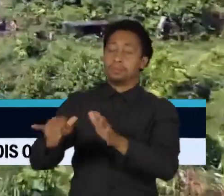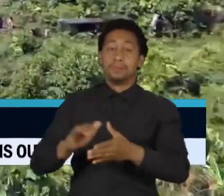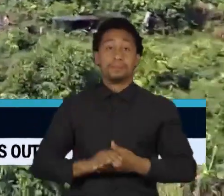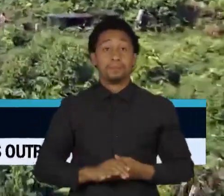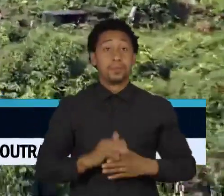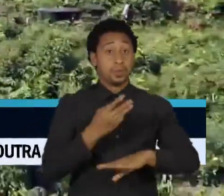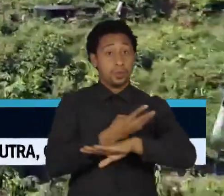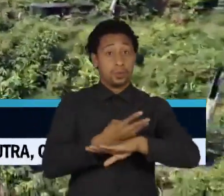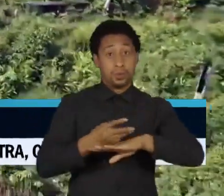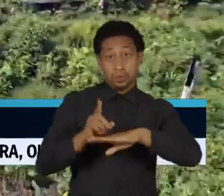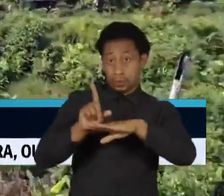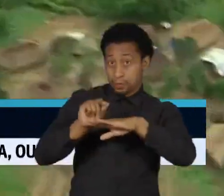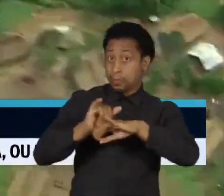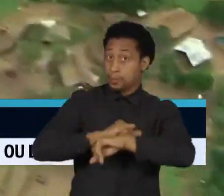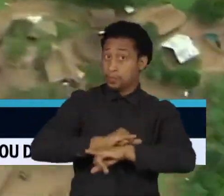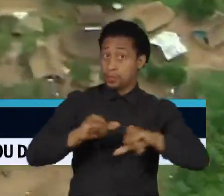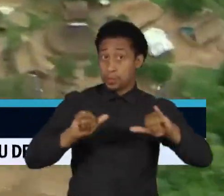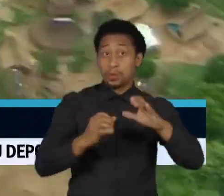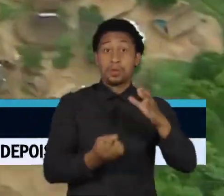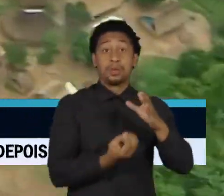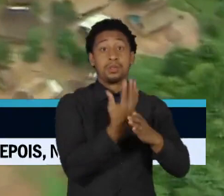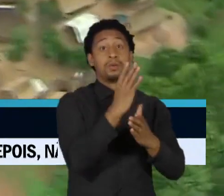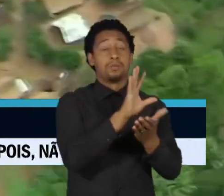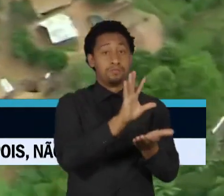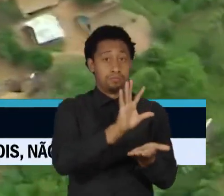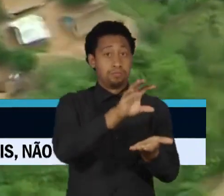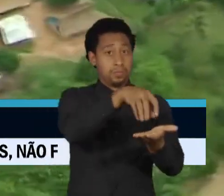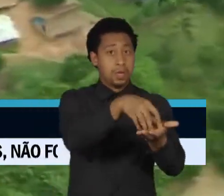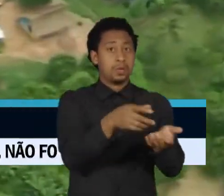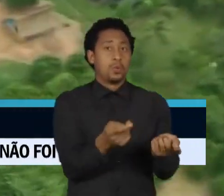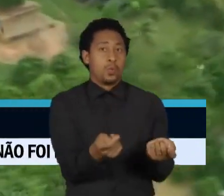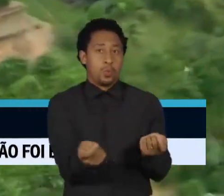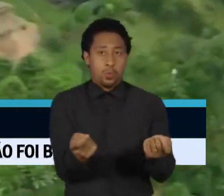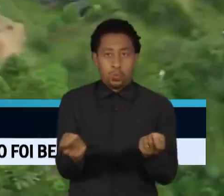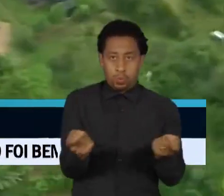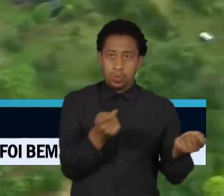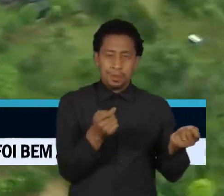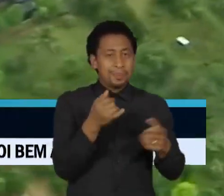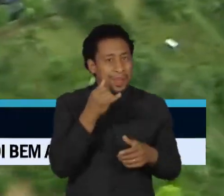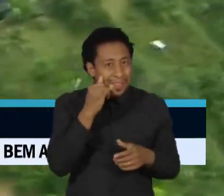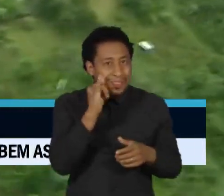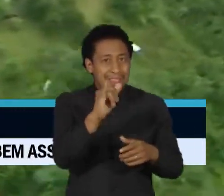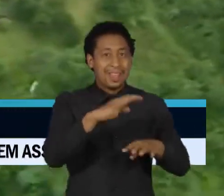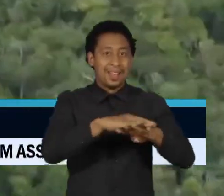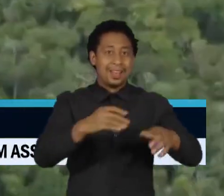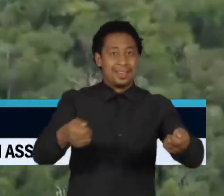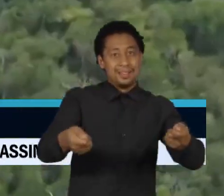anunciou a criação de uma sala de situação de controle para combater o garimpe ilegal no território Yanomami.